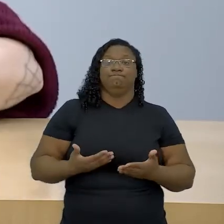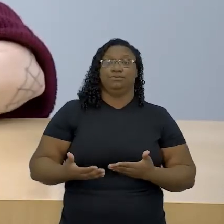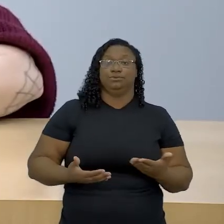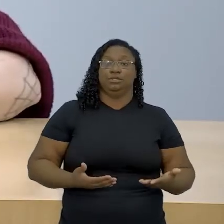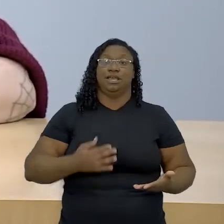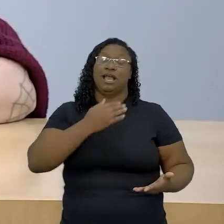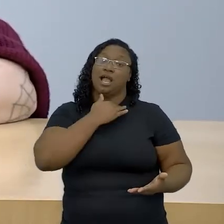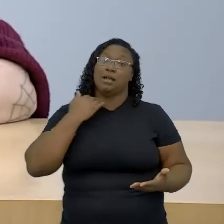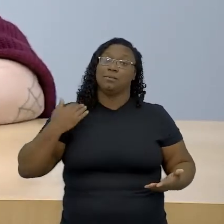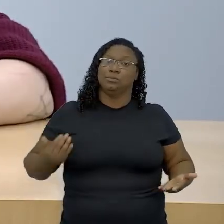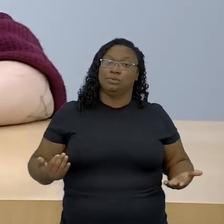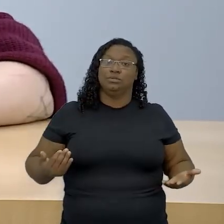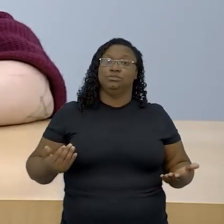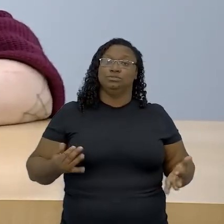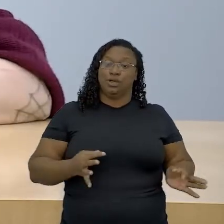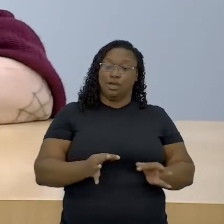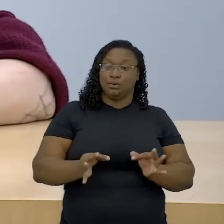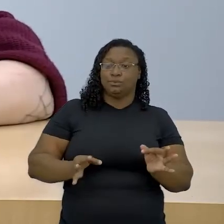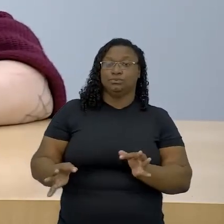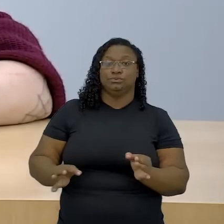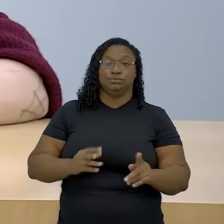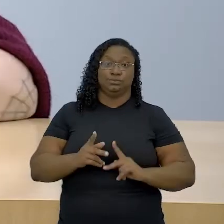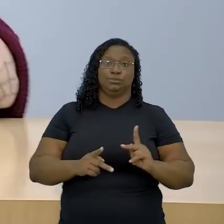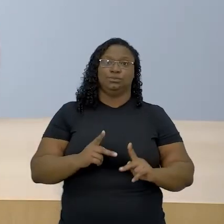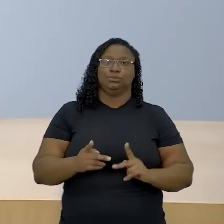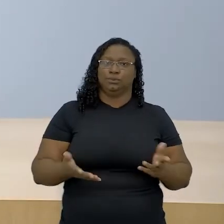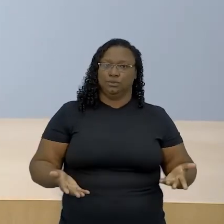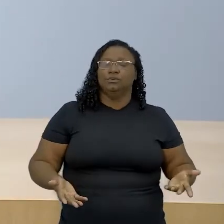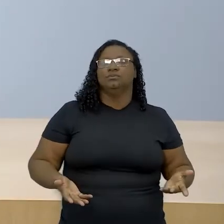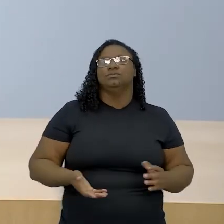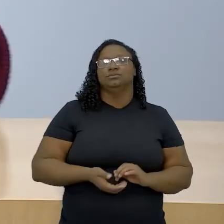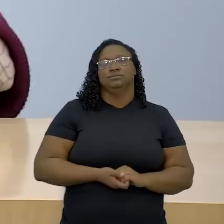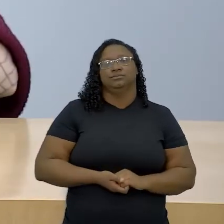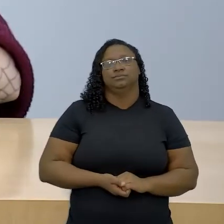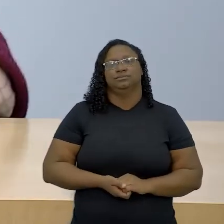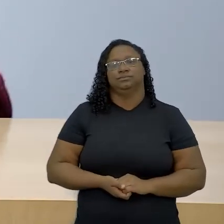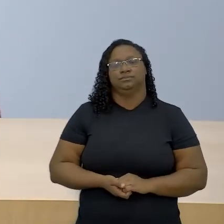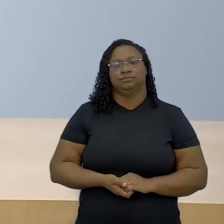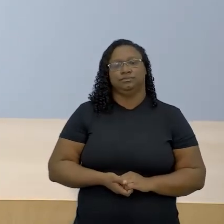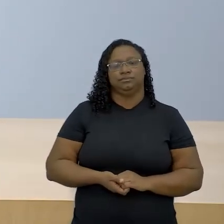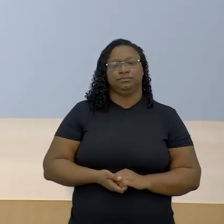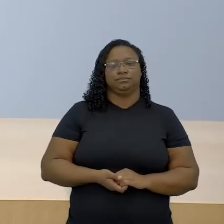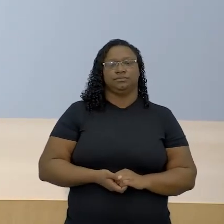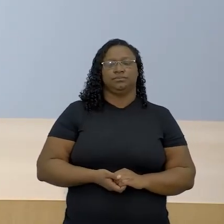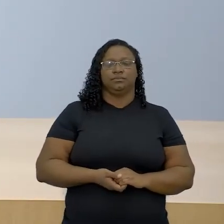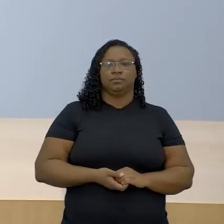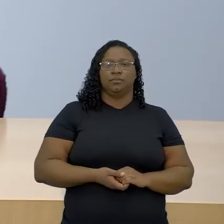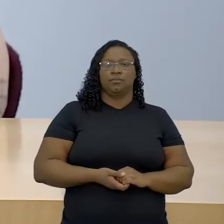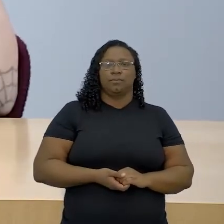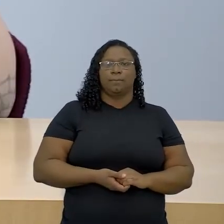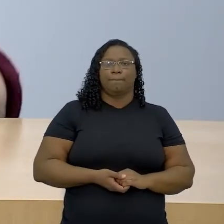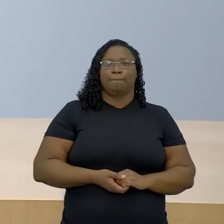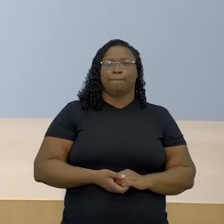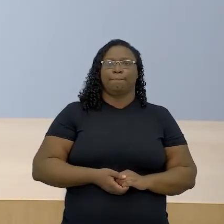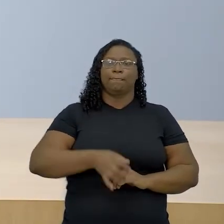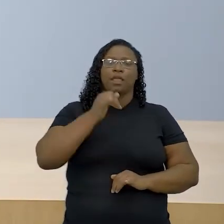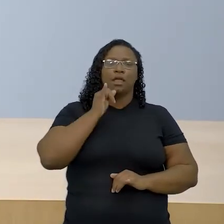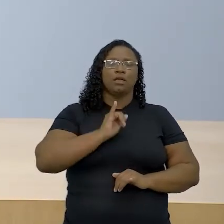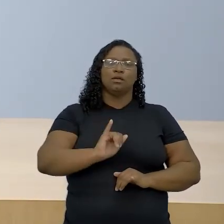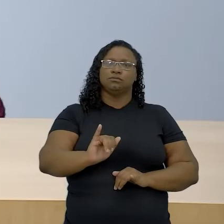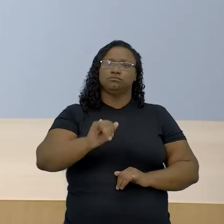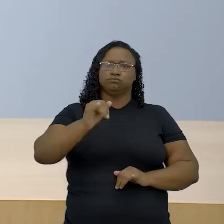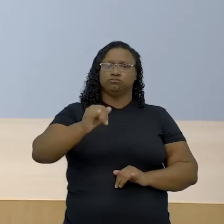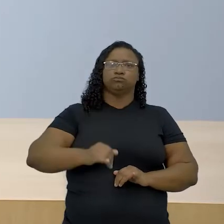da morte como controle das populações. Então, o Um Bembo diz o seguinte, olha, o Foucault foi genial